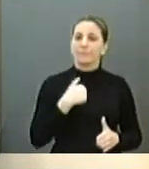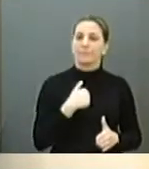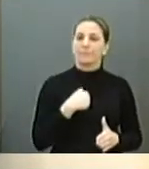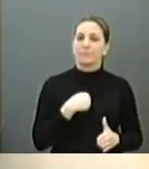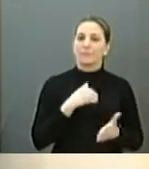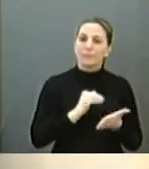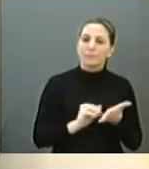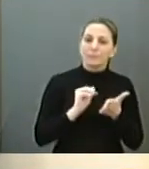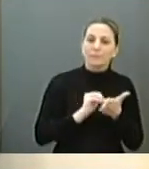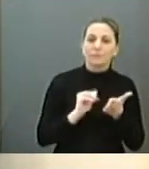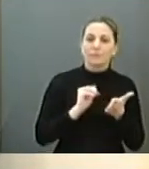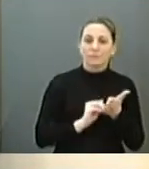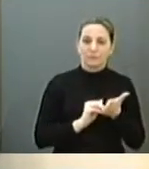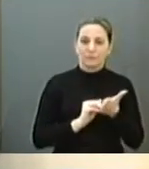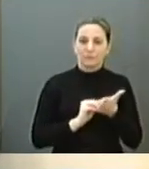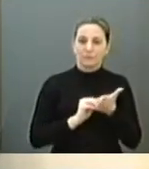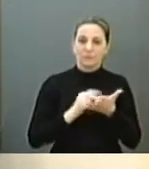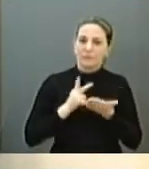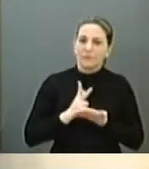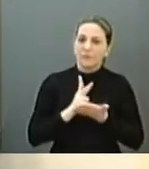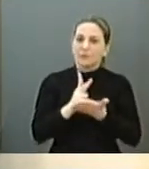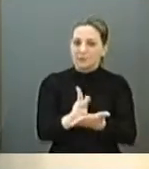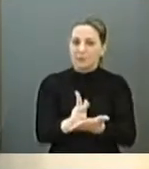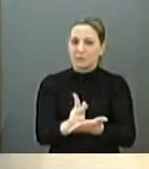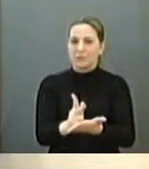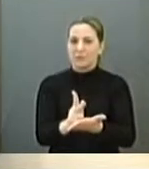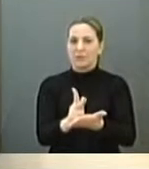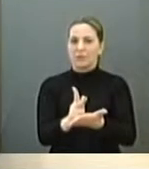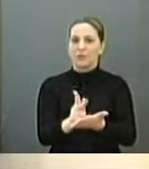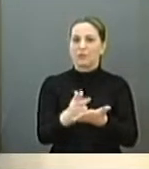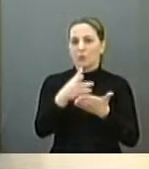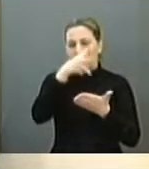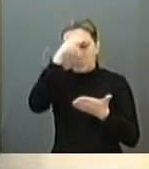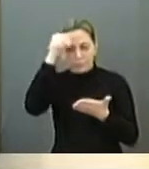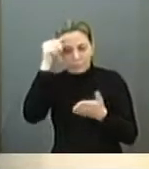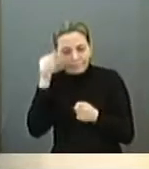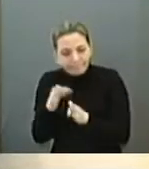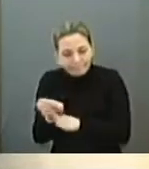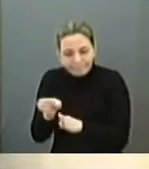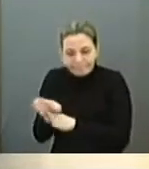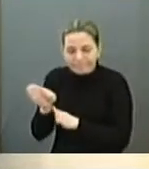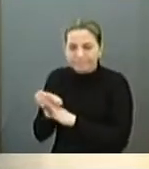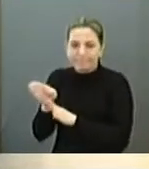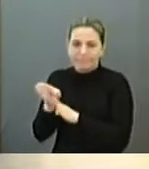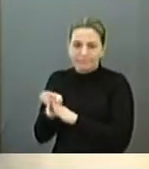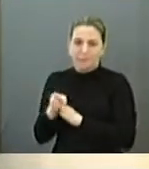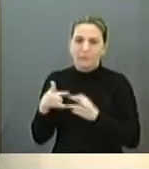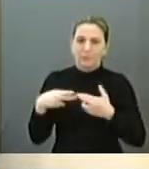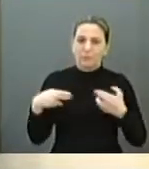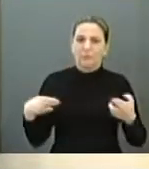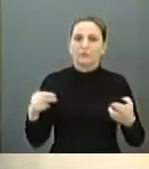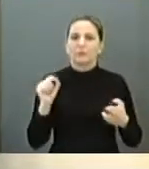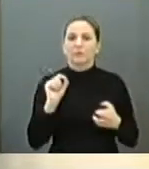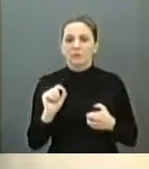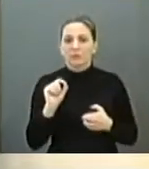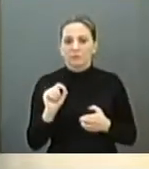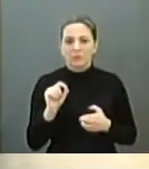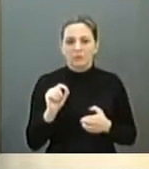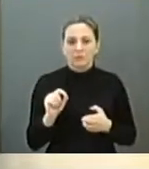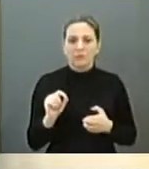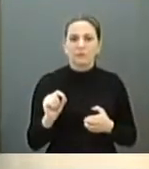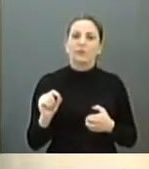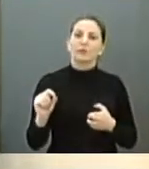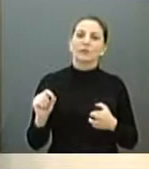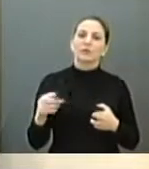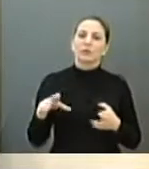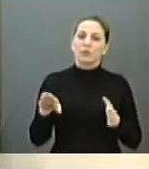como secretário, sempre municiou o prefeito da situação que a prefeitura poderia